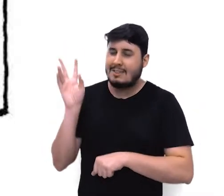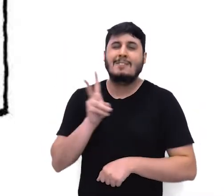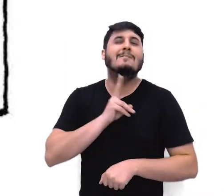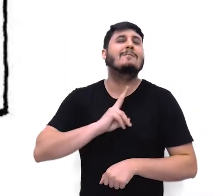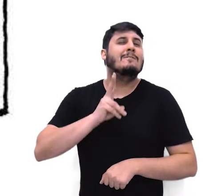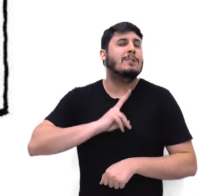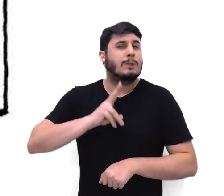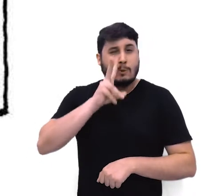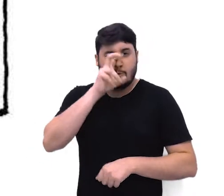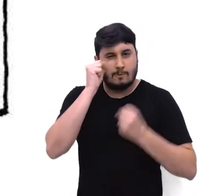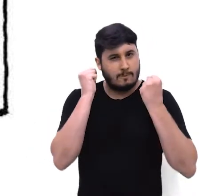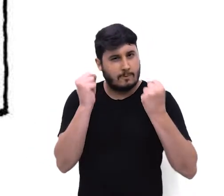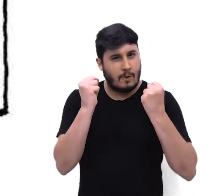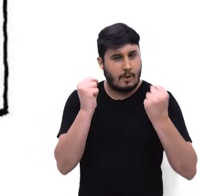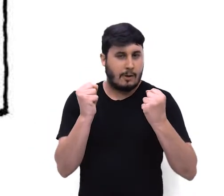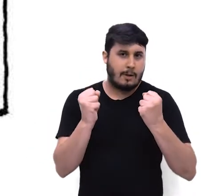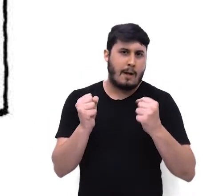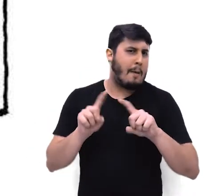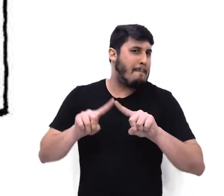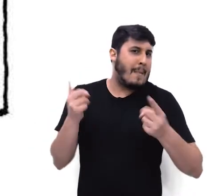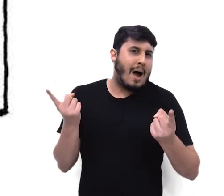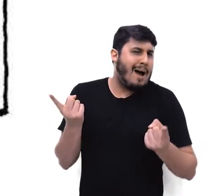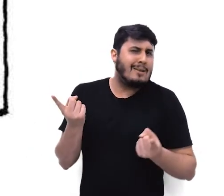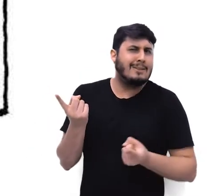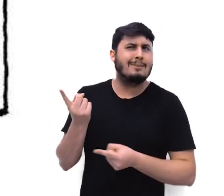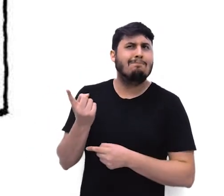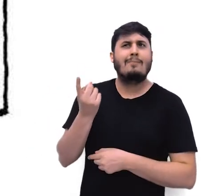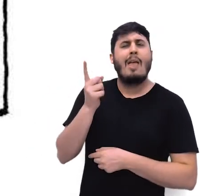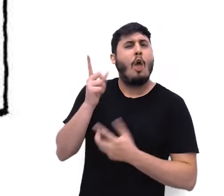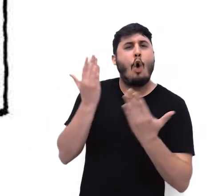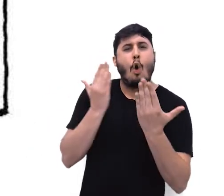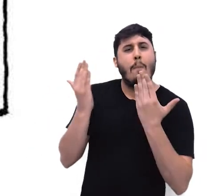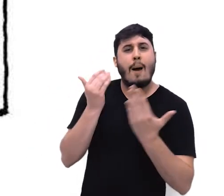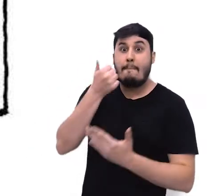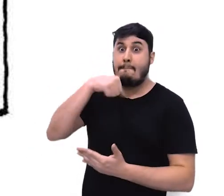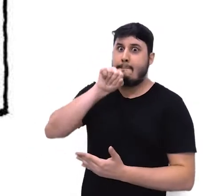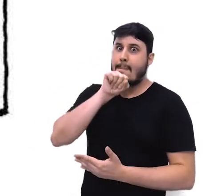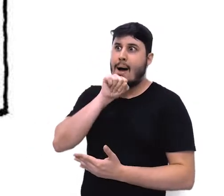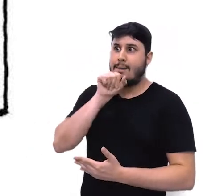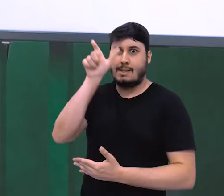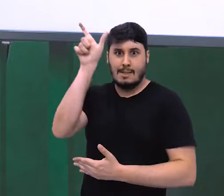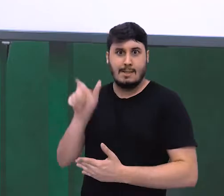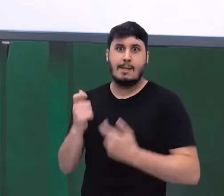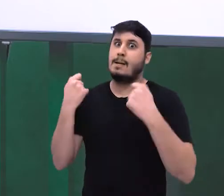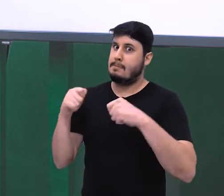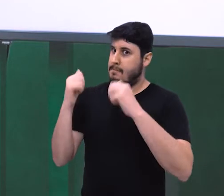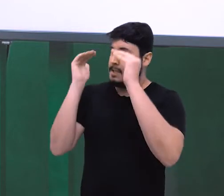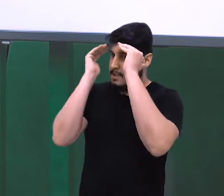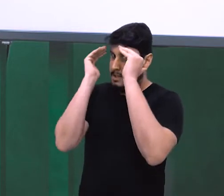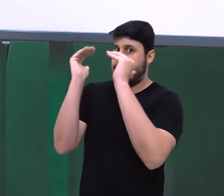mãe é mãe e é preciso respeitá-la. Pronto.